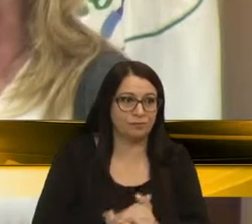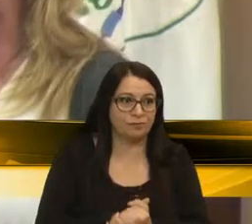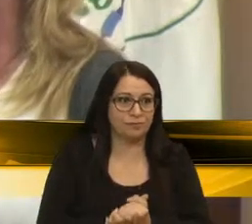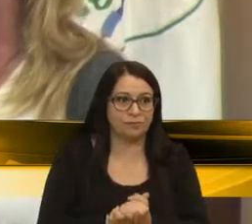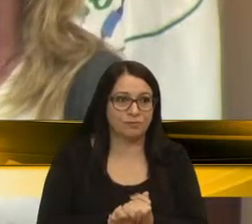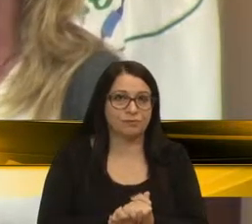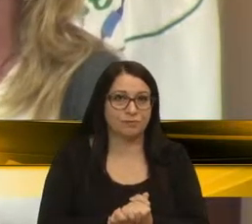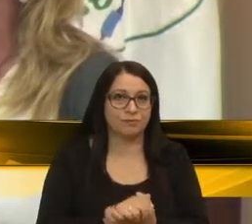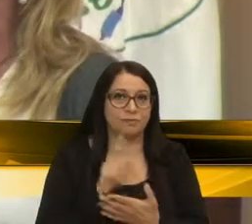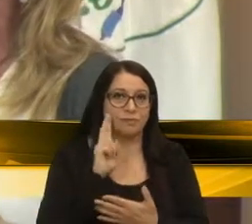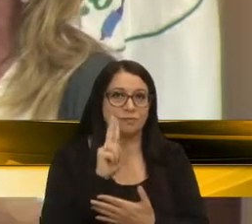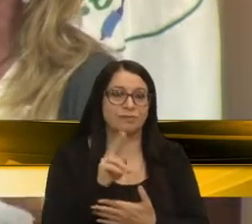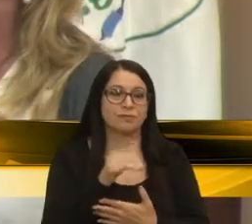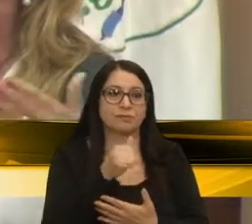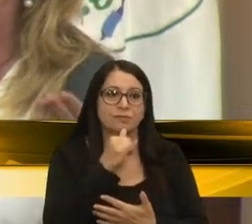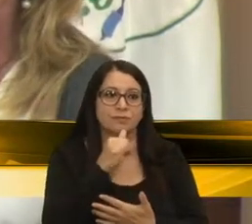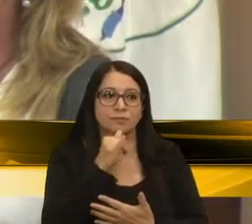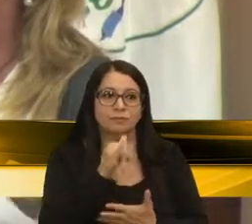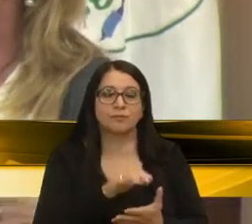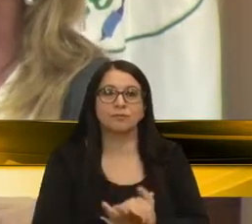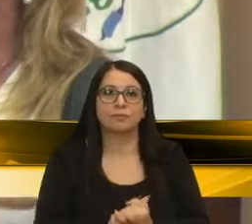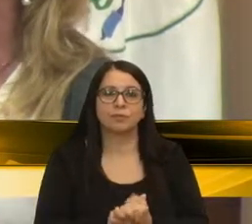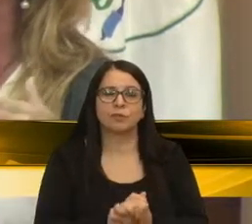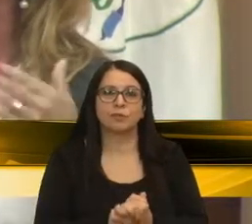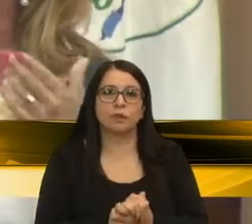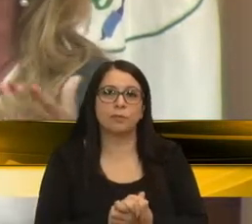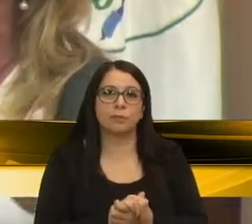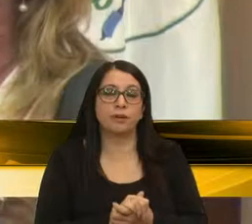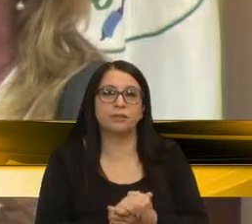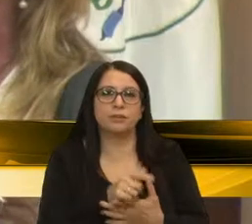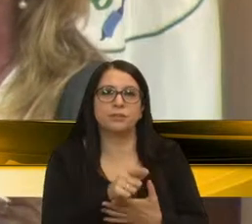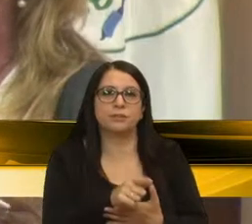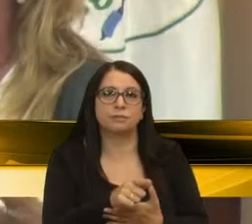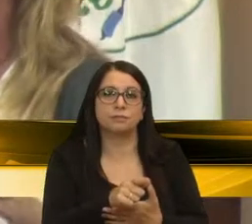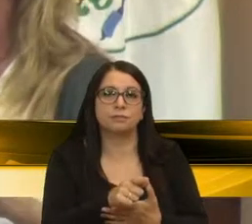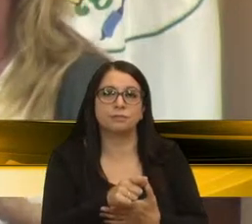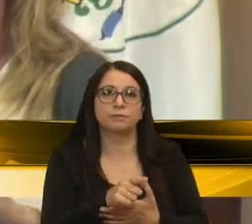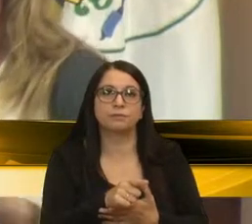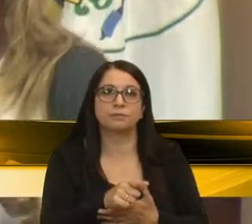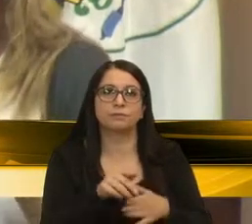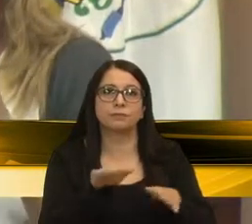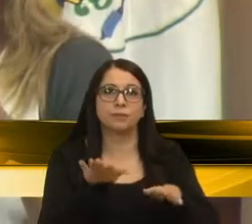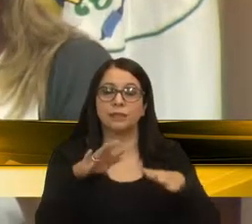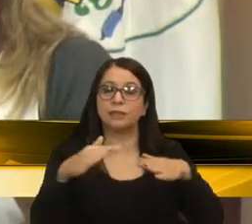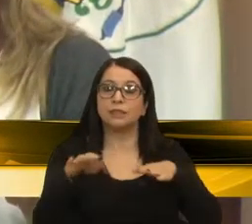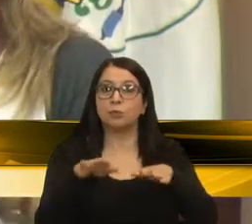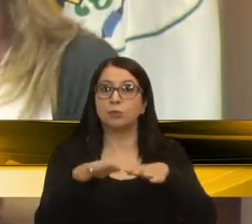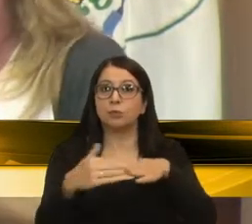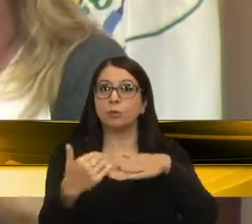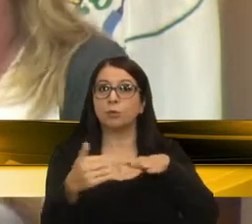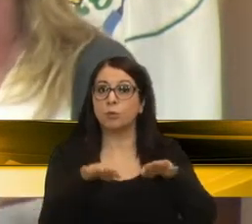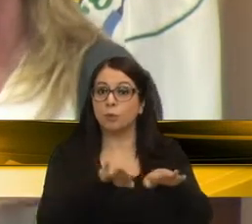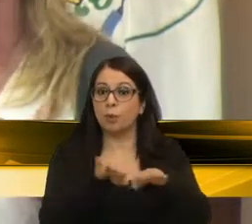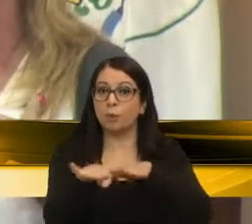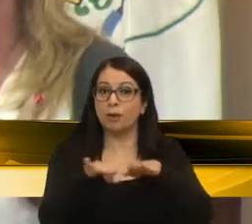E agora, por exemplo, agora em abril, tem uma audiência pública em Guaporé, a ideia é que um grupo